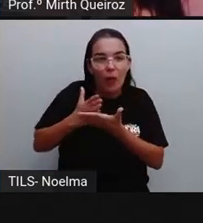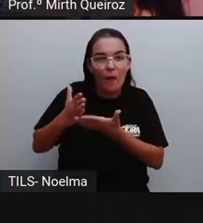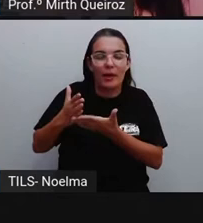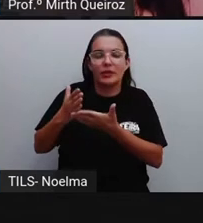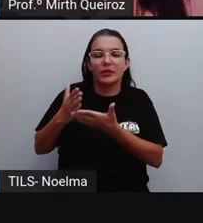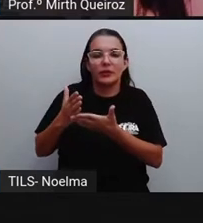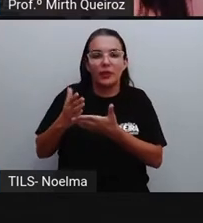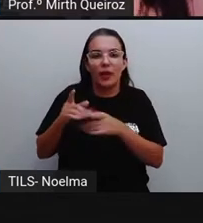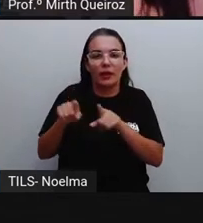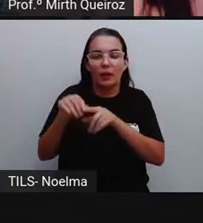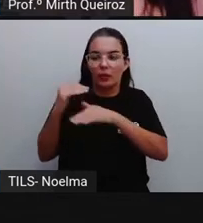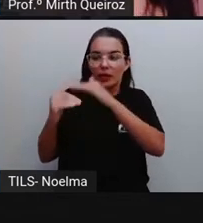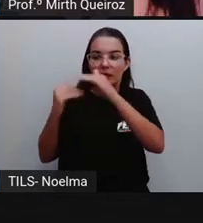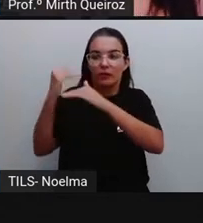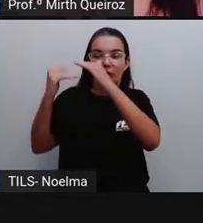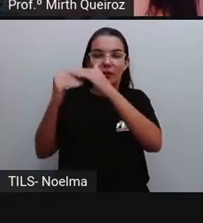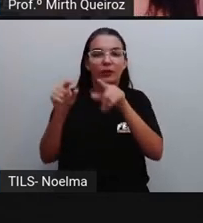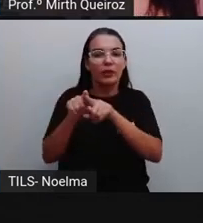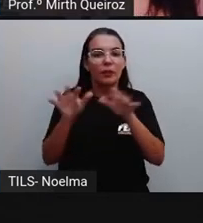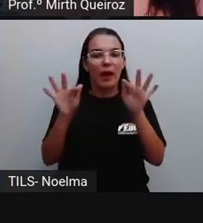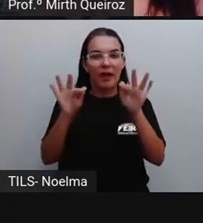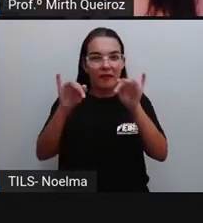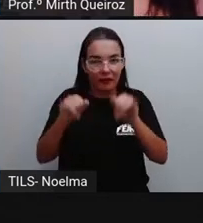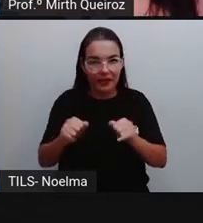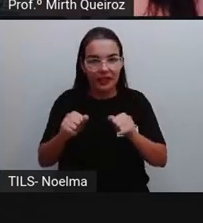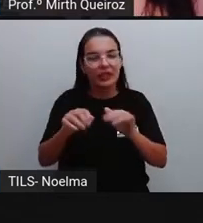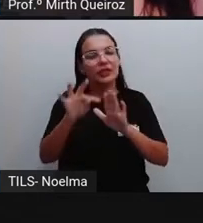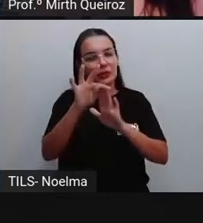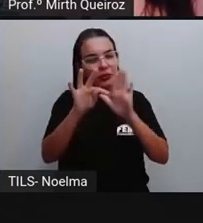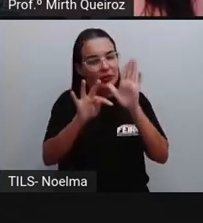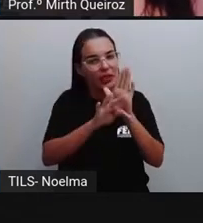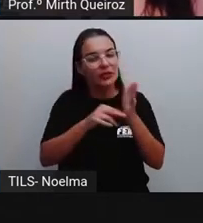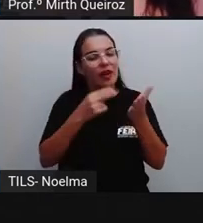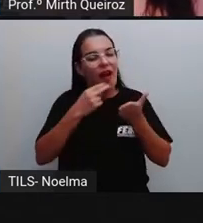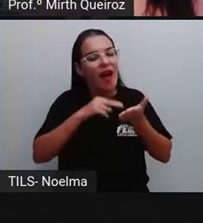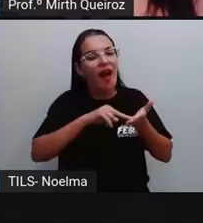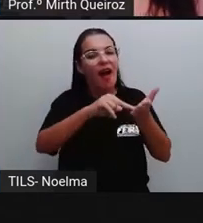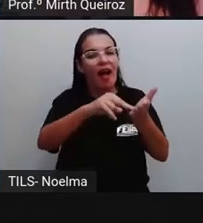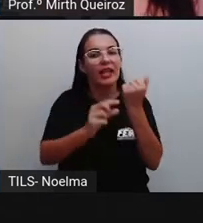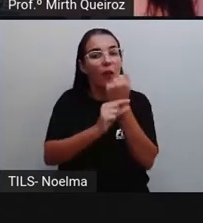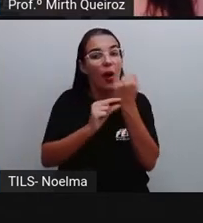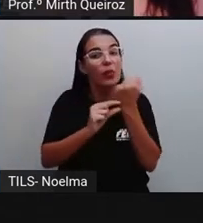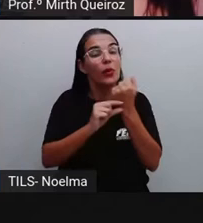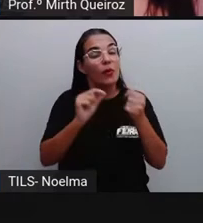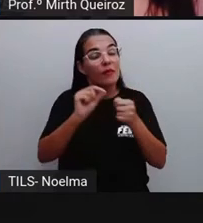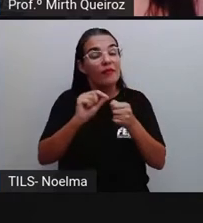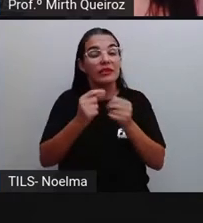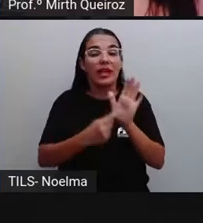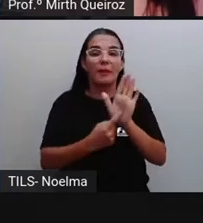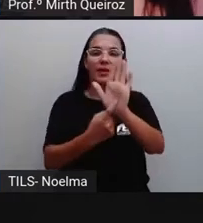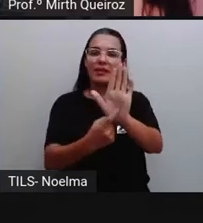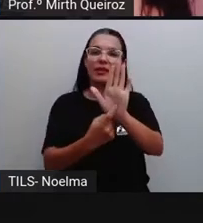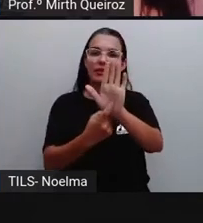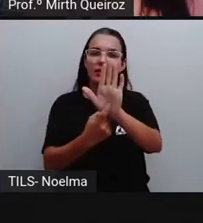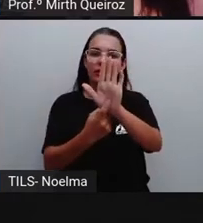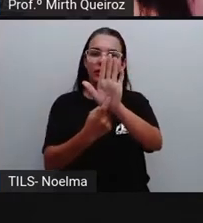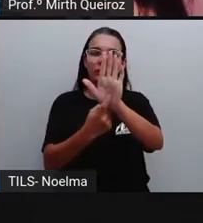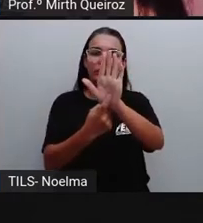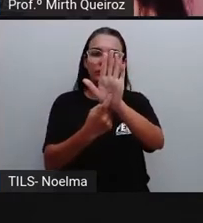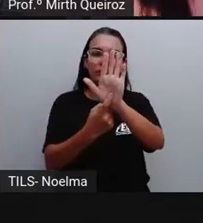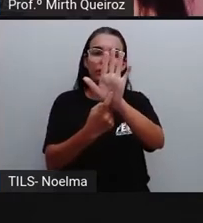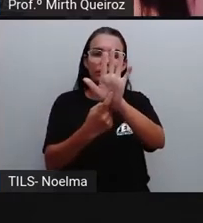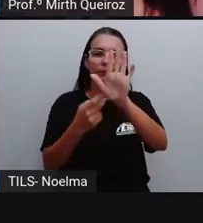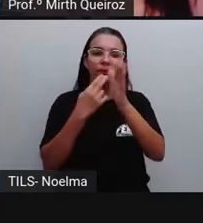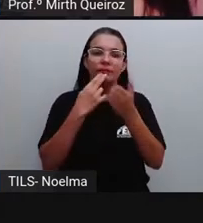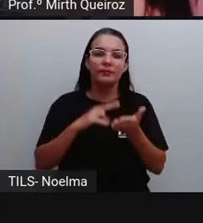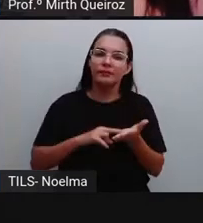desenvolvimento e também a conclusão que o autor da carta deve apresentar e o que